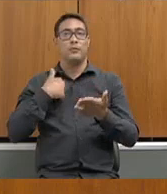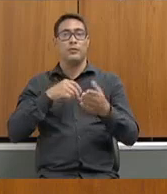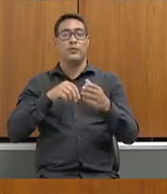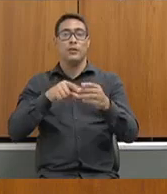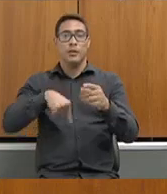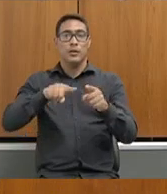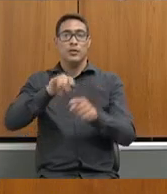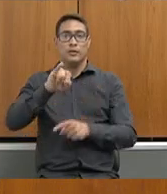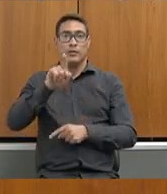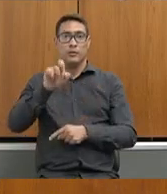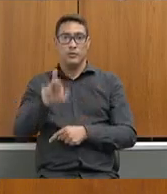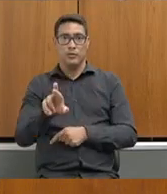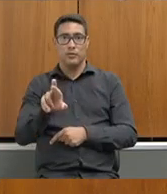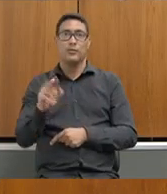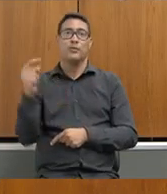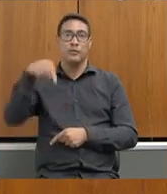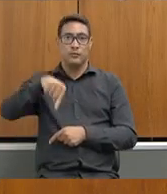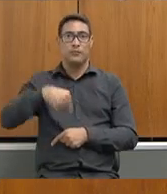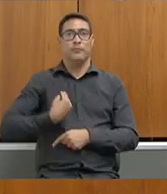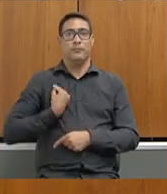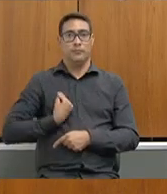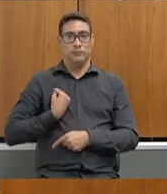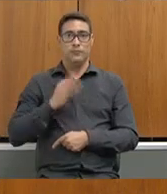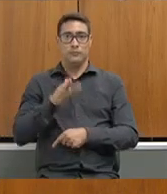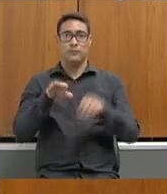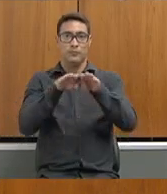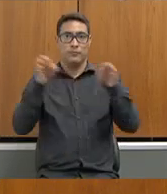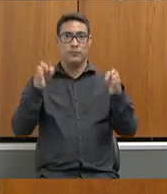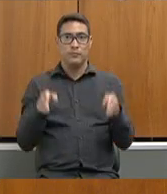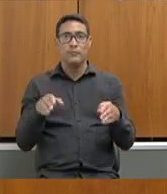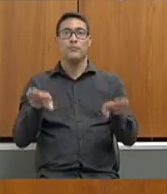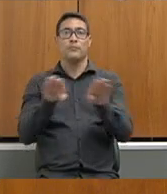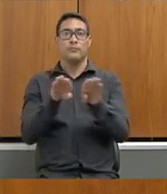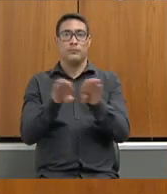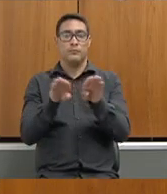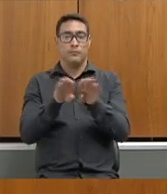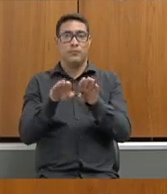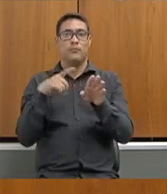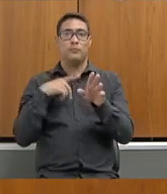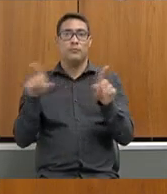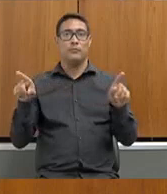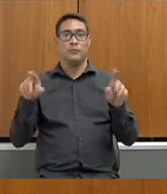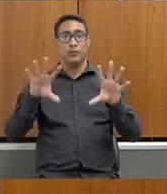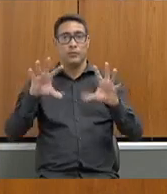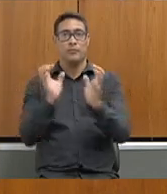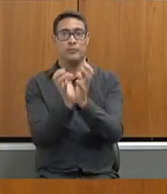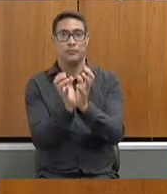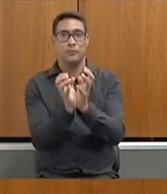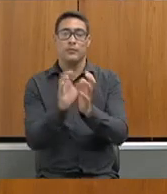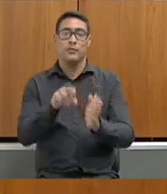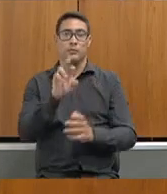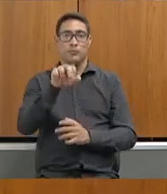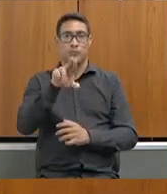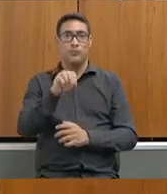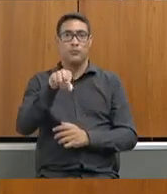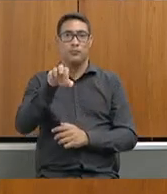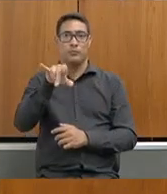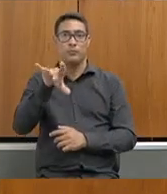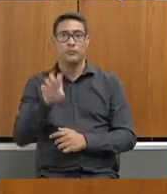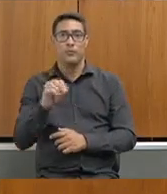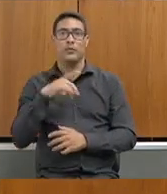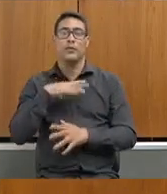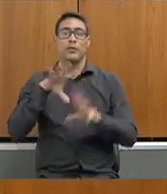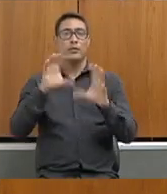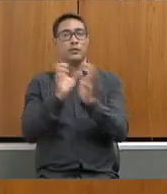de Alfarengo Oliveira, que já está compondo a mesa conosco, e está aqui com a sua equipe, a Bruna Moreira, coordenadora do